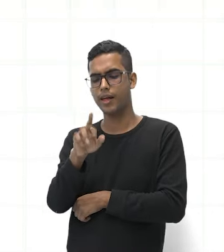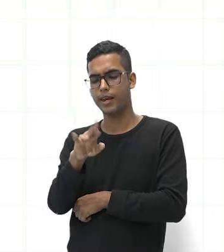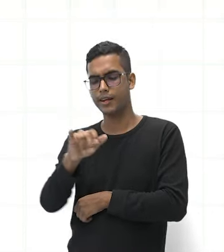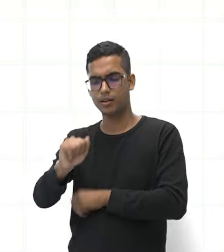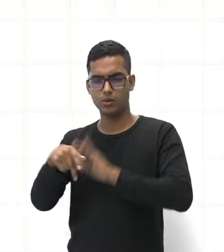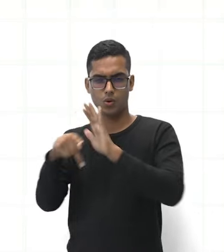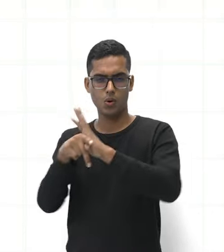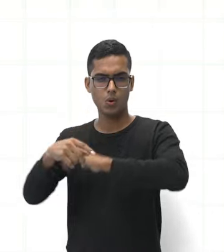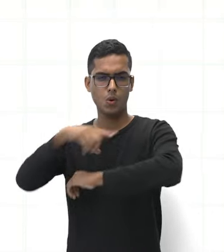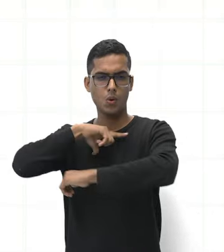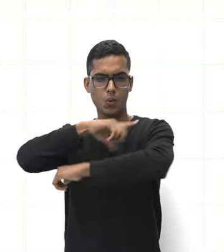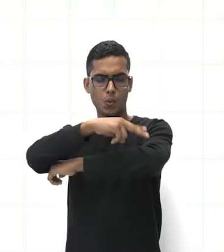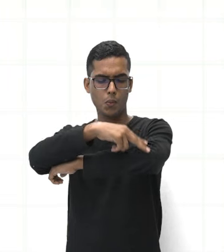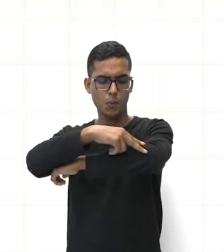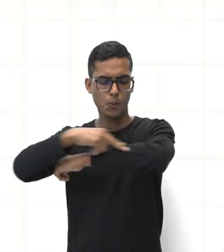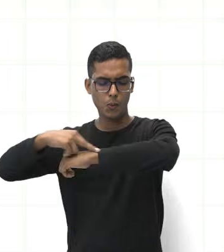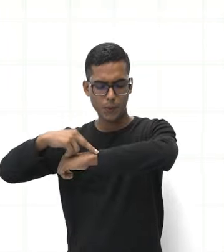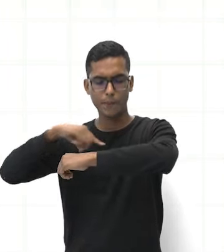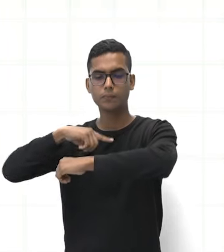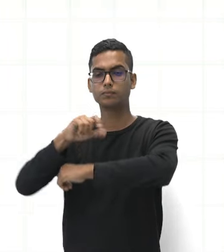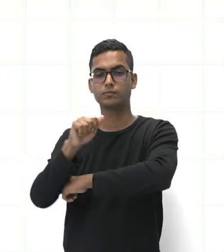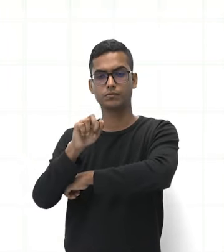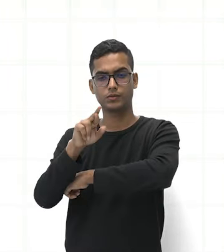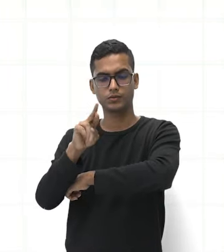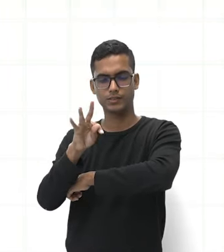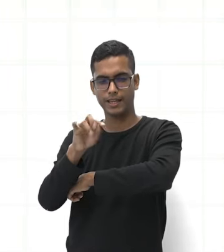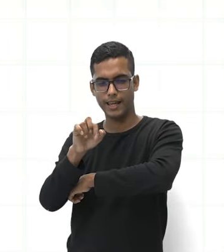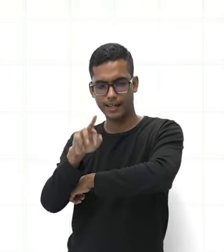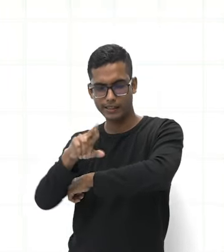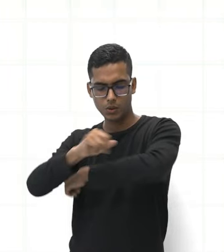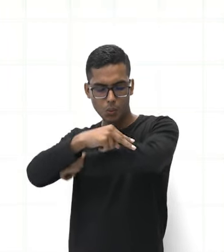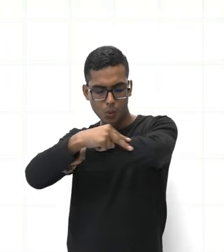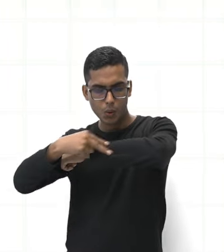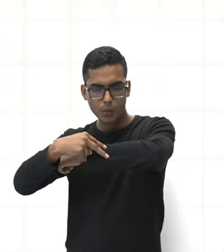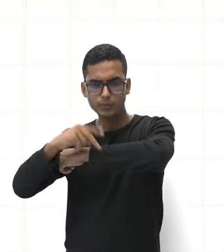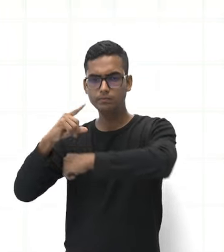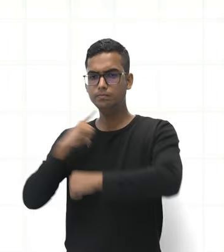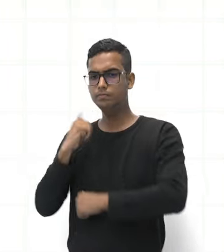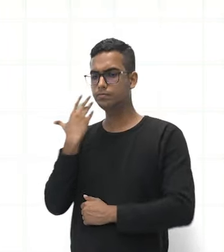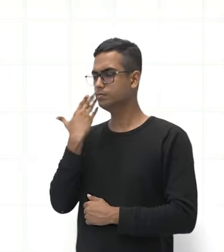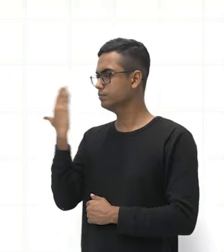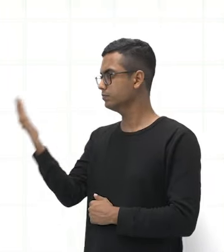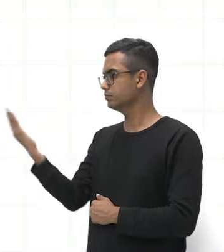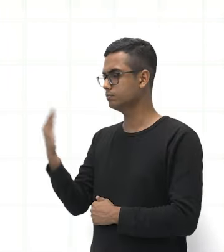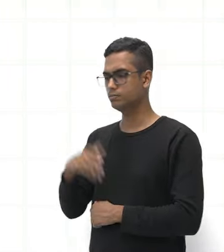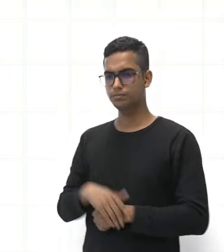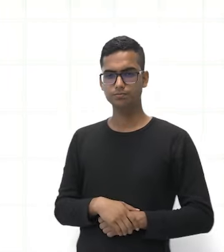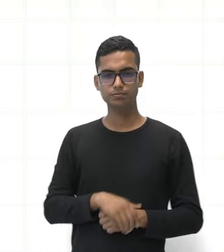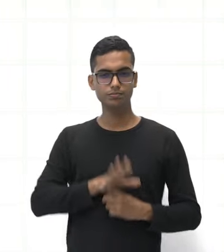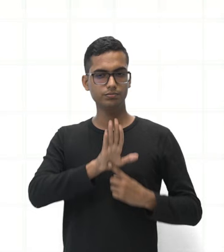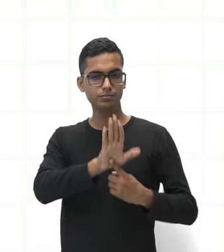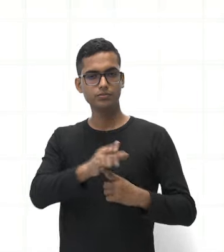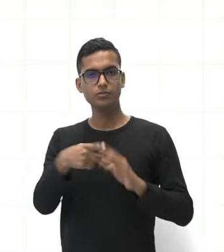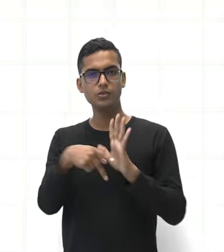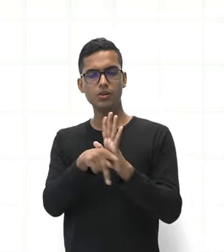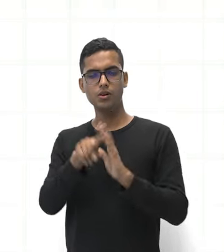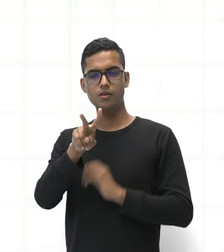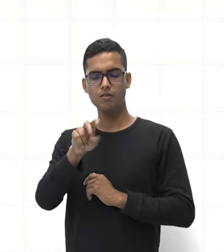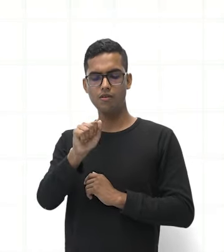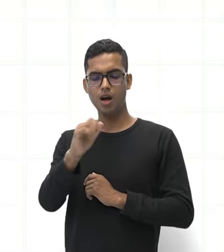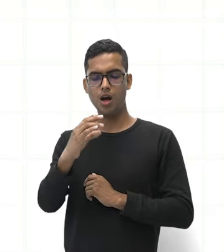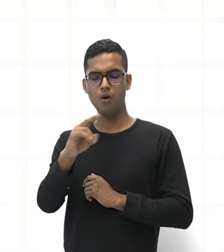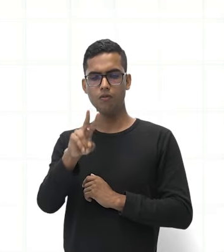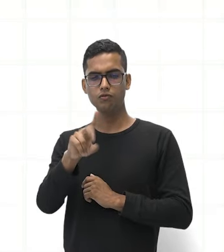Porque você observa aqui uma válvula e essa